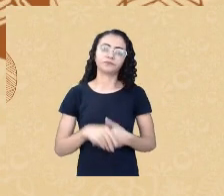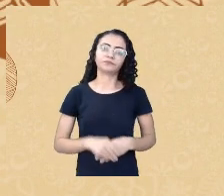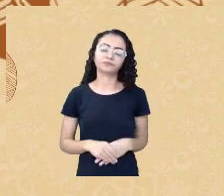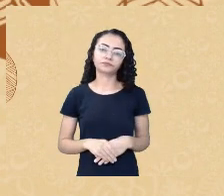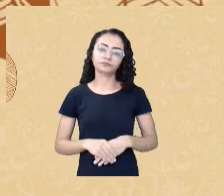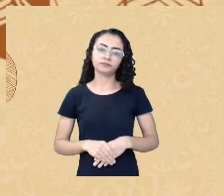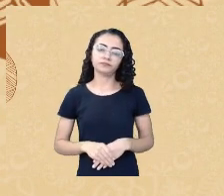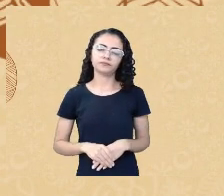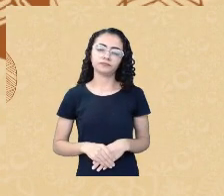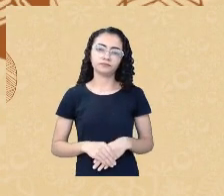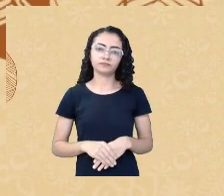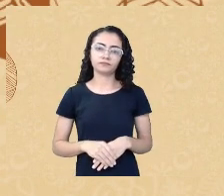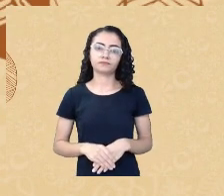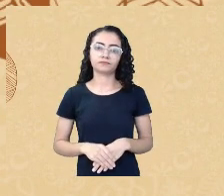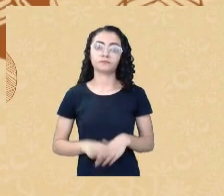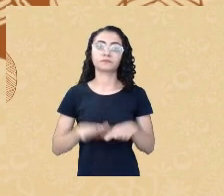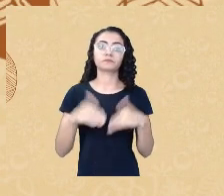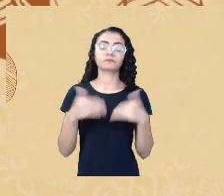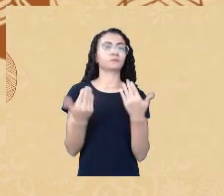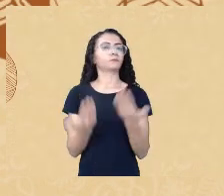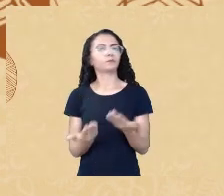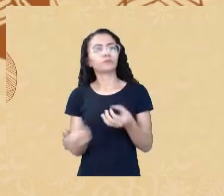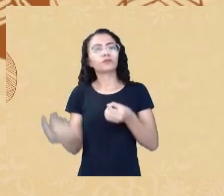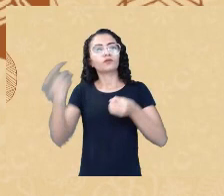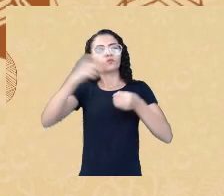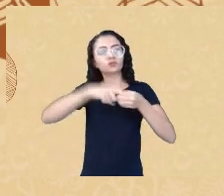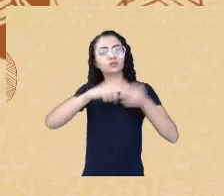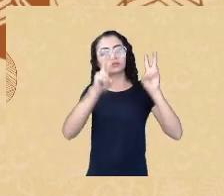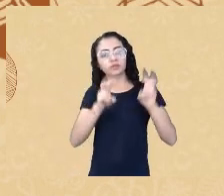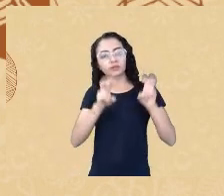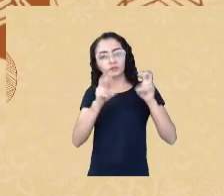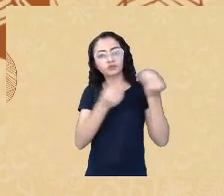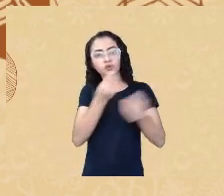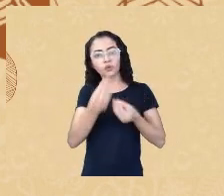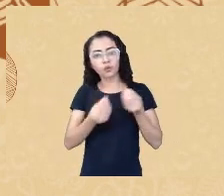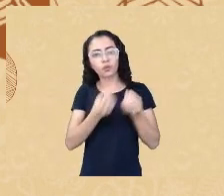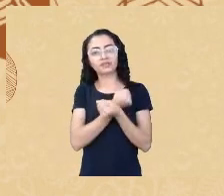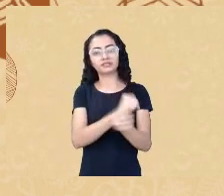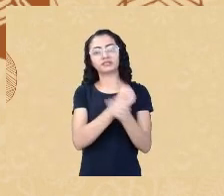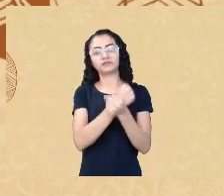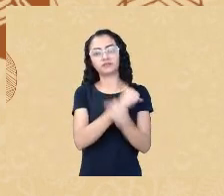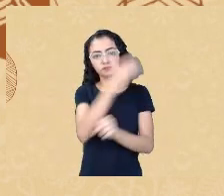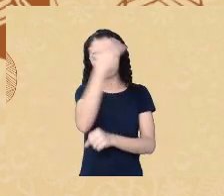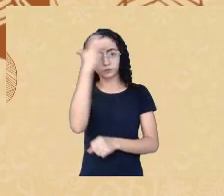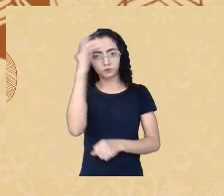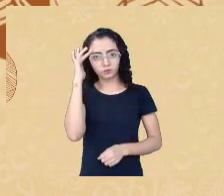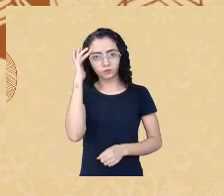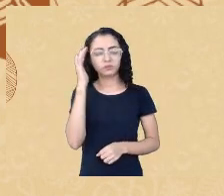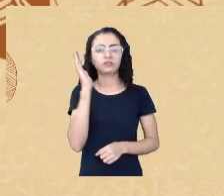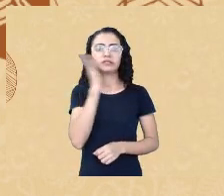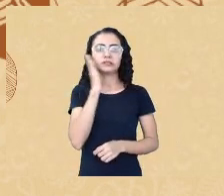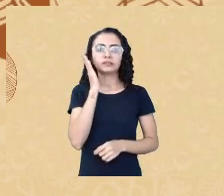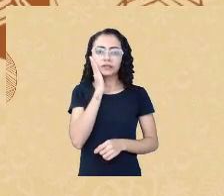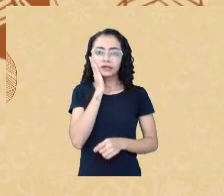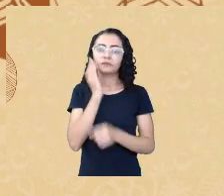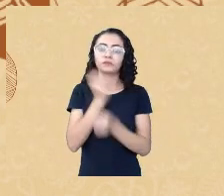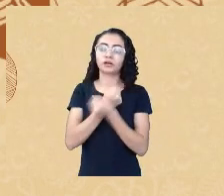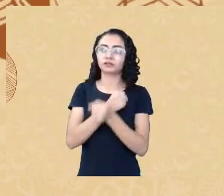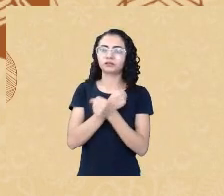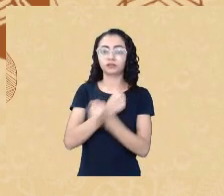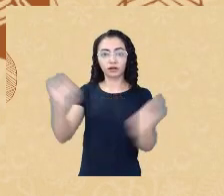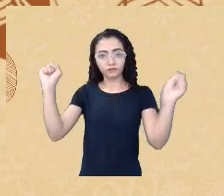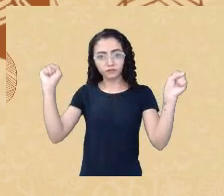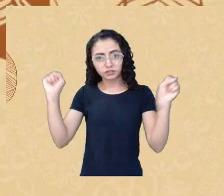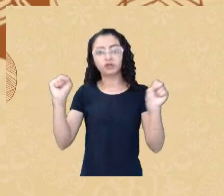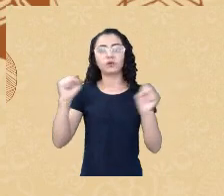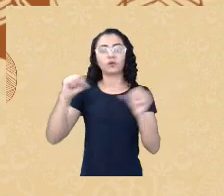bom voltando então para o tema da escravização de pessoas nós sabemos que a abolição em todos esses continentes aconteceu em algum